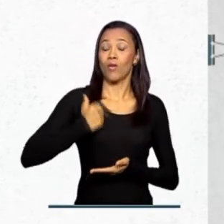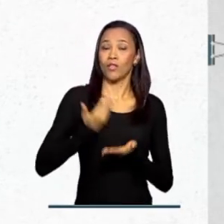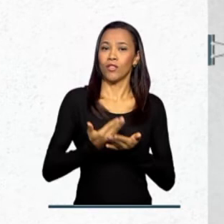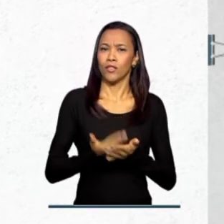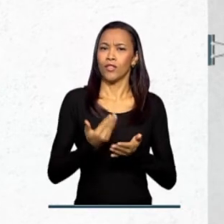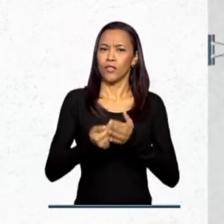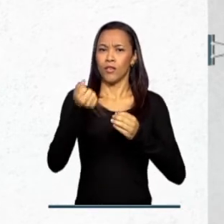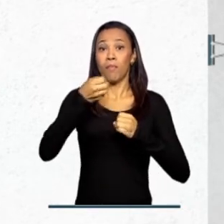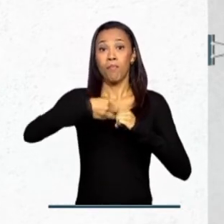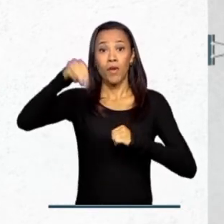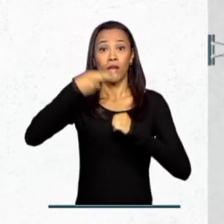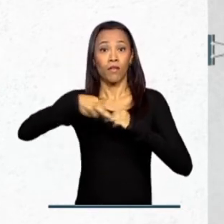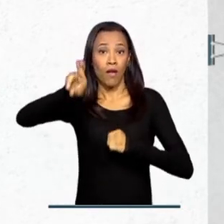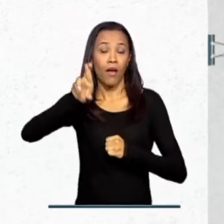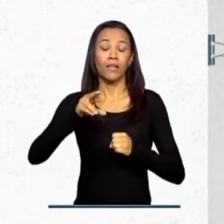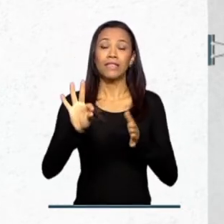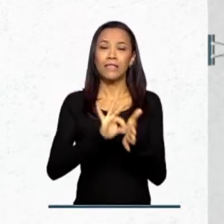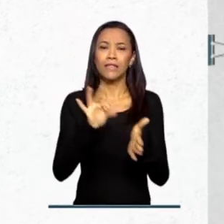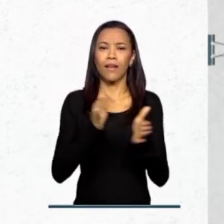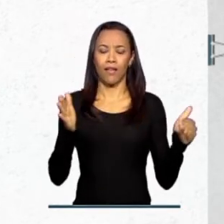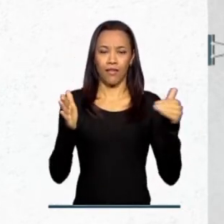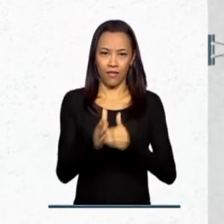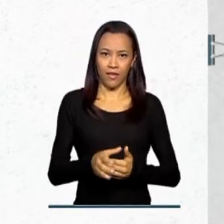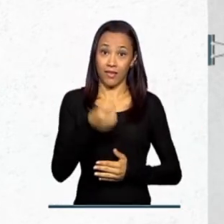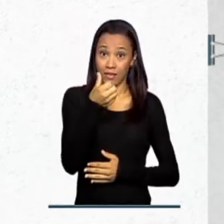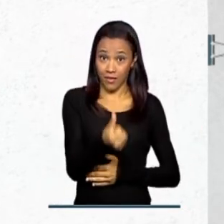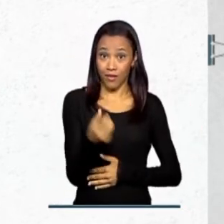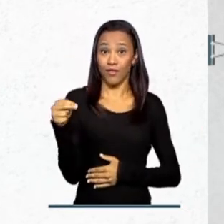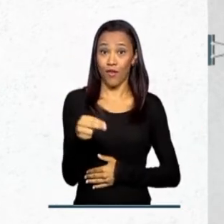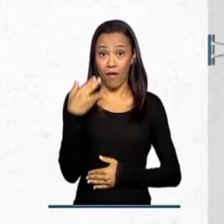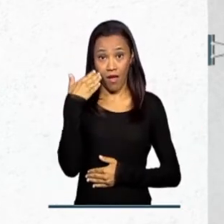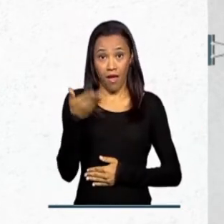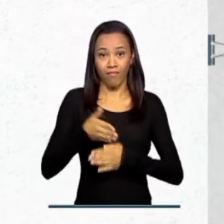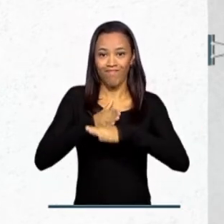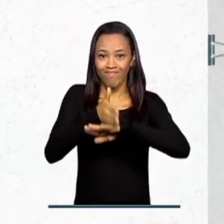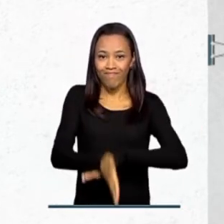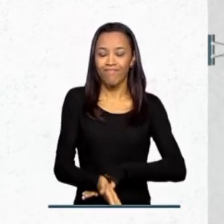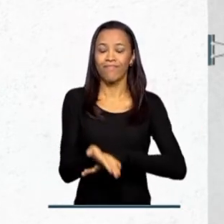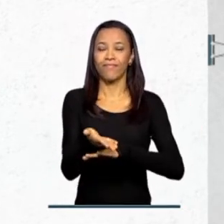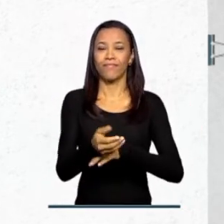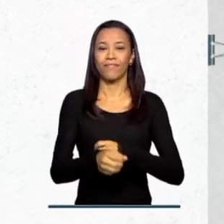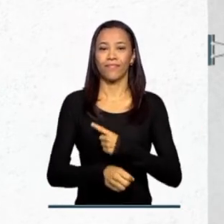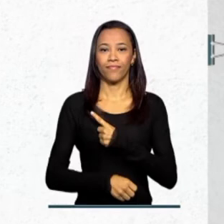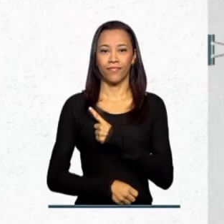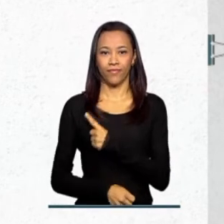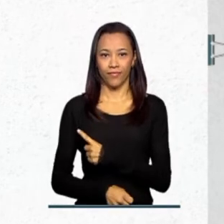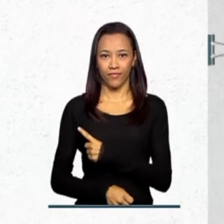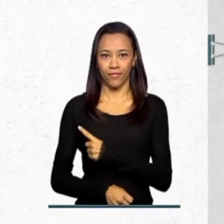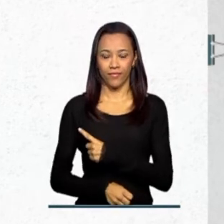Inscrições até 6 de novembro no endereço capes.gov.br